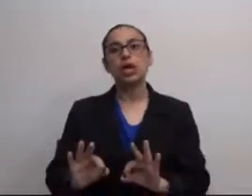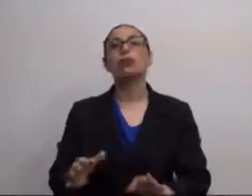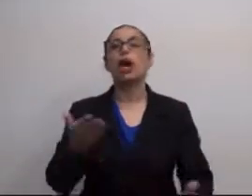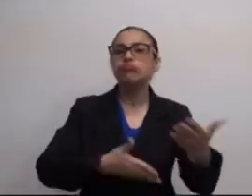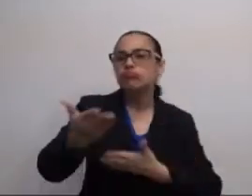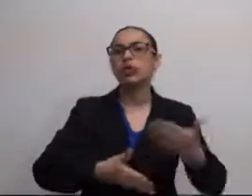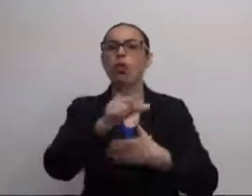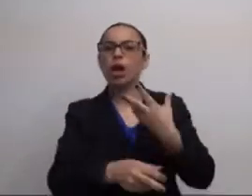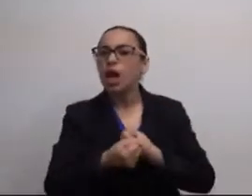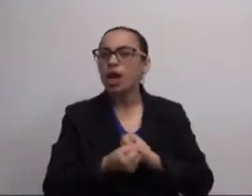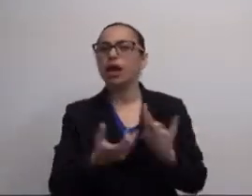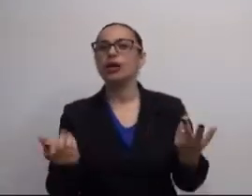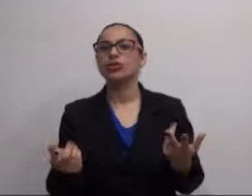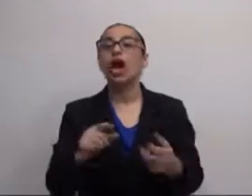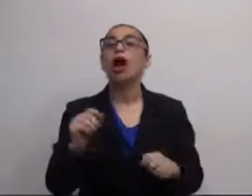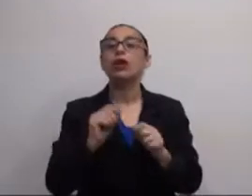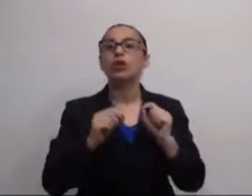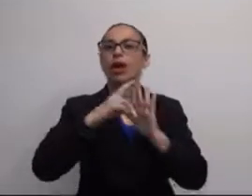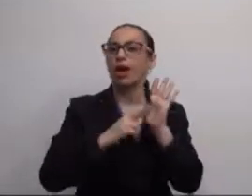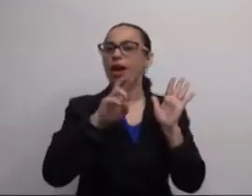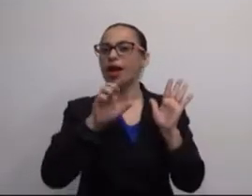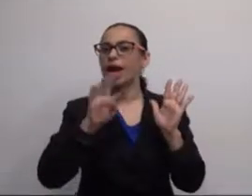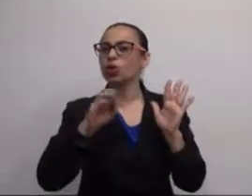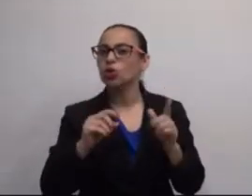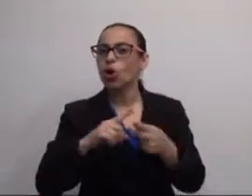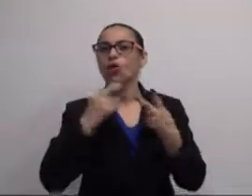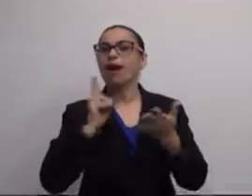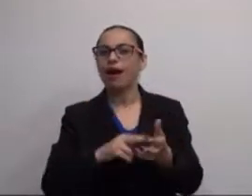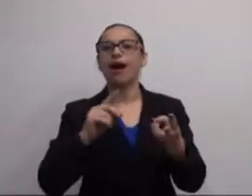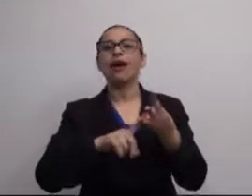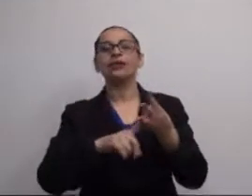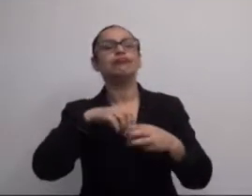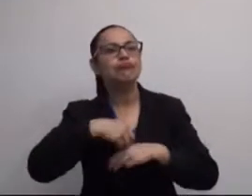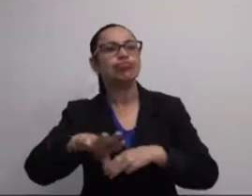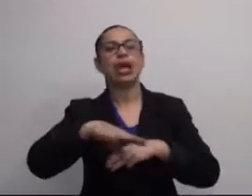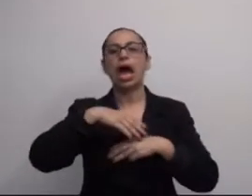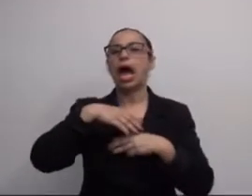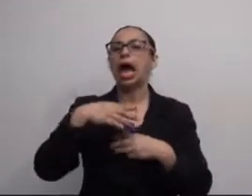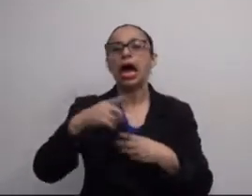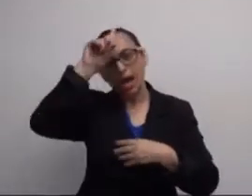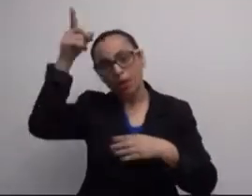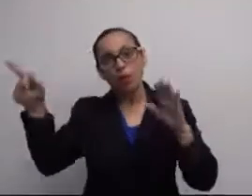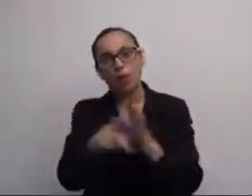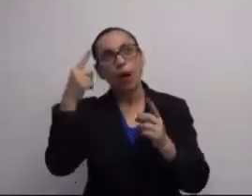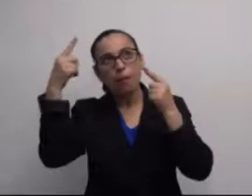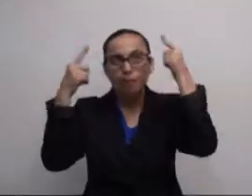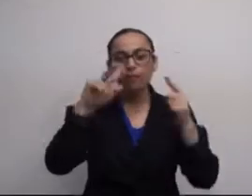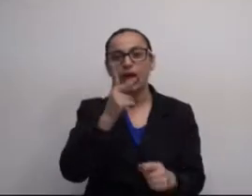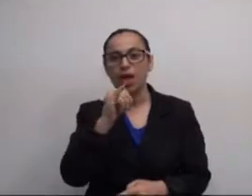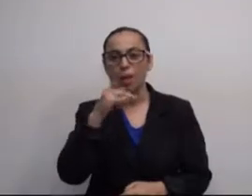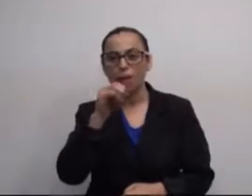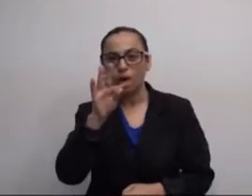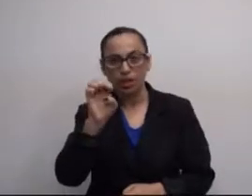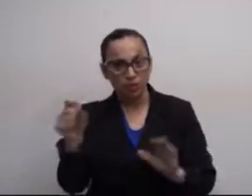isso, eles tinham que usar a linguagem exata para se contactar um cliente. Então, quando eles faziam relatórios, quando eles redigiam cartas,